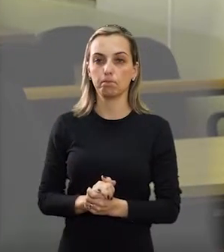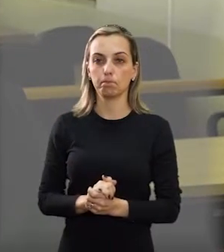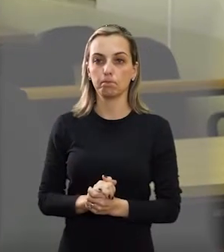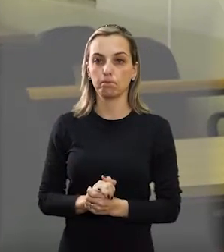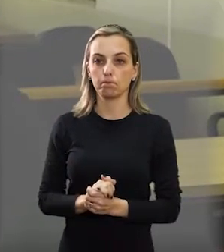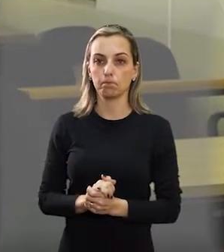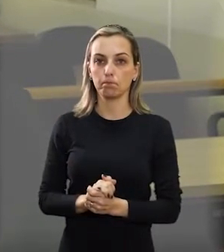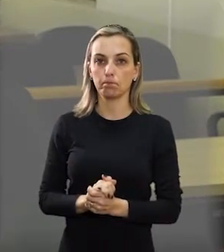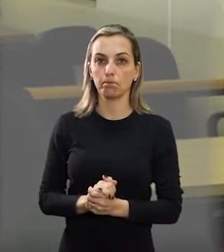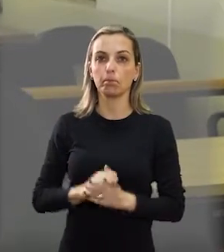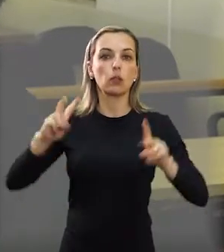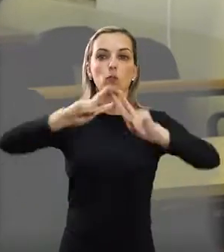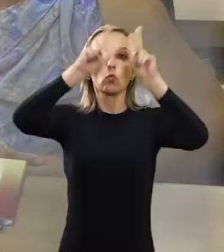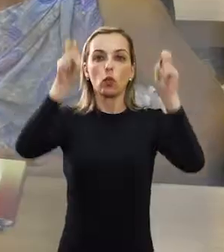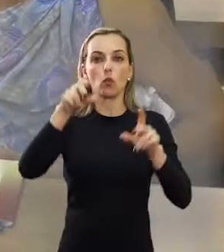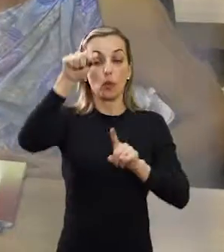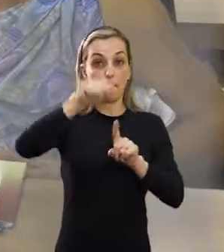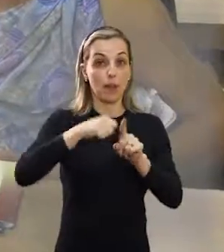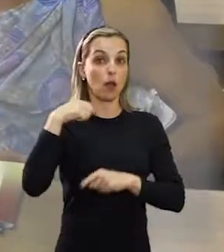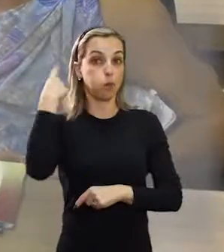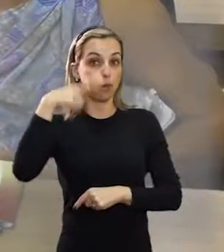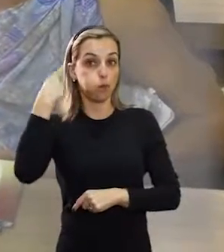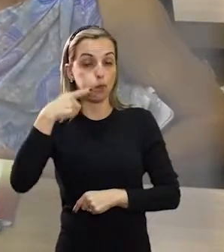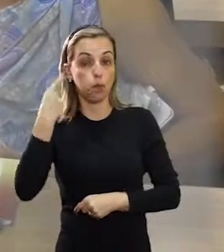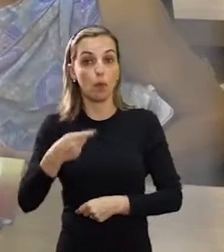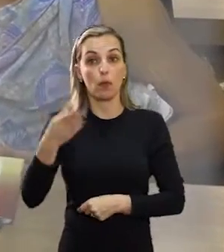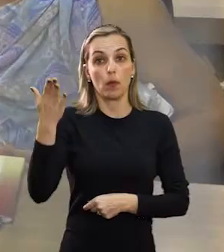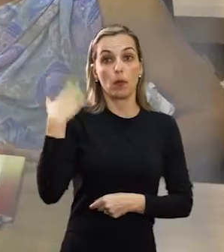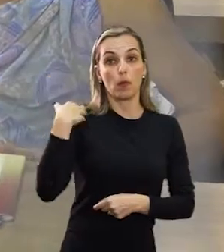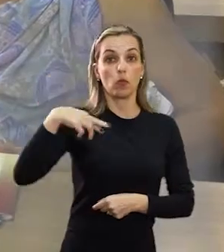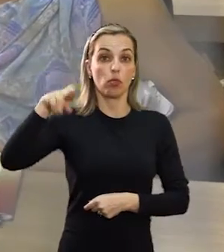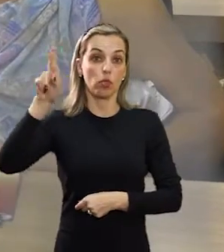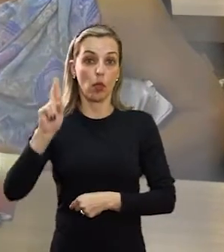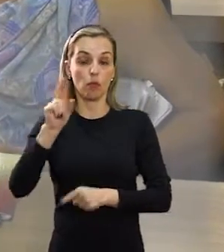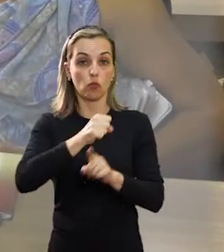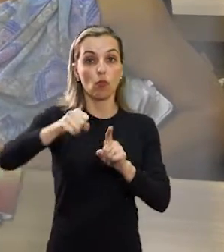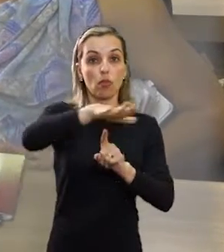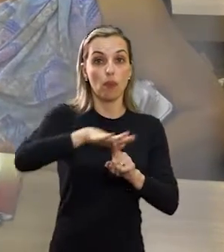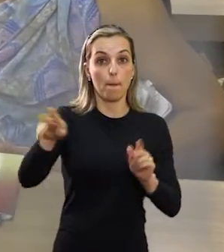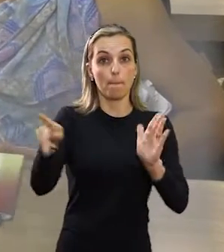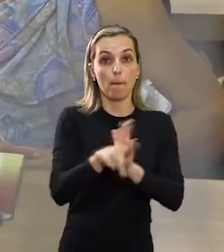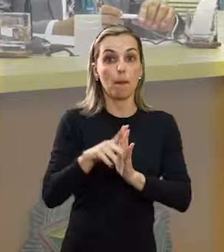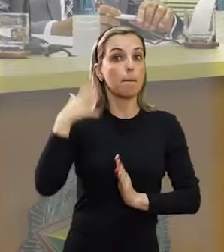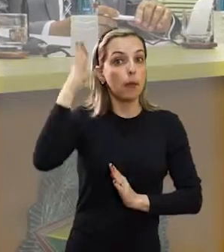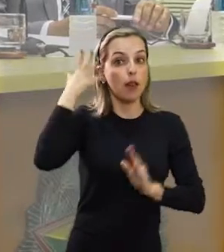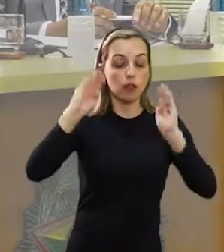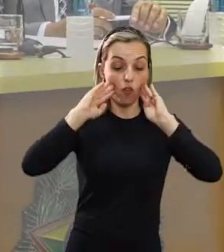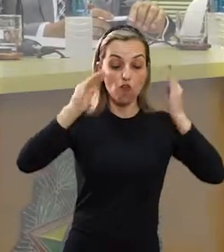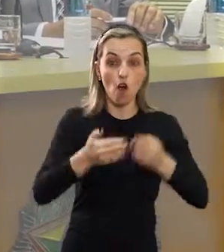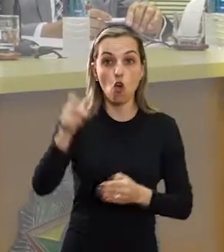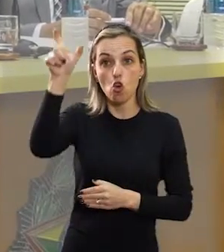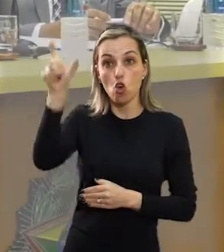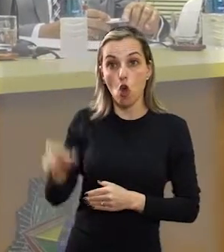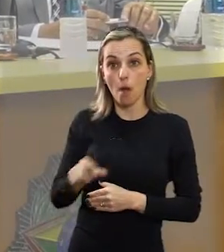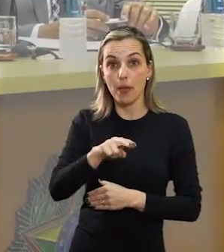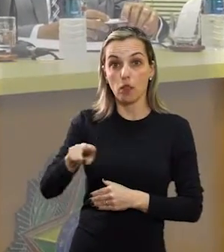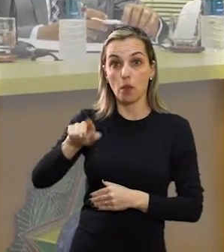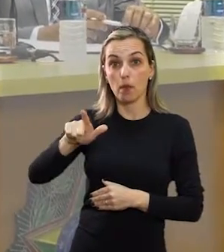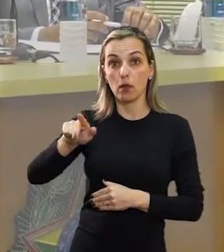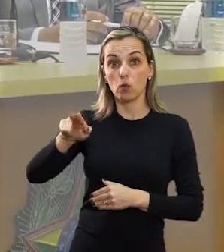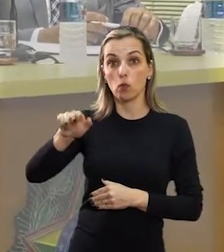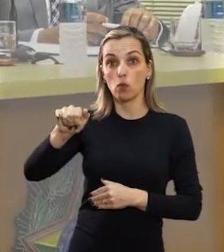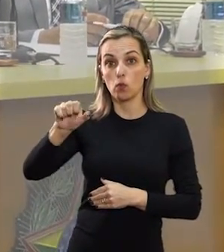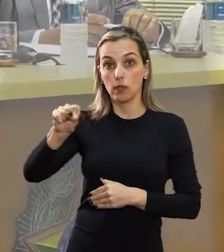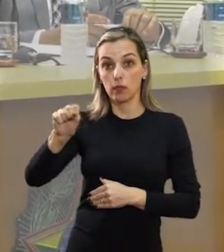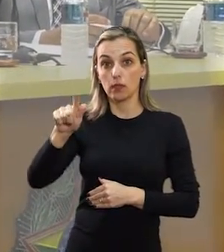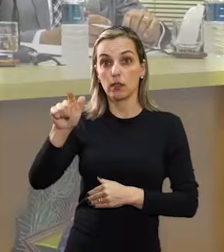é muito importante e que precisa ser discutida. Com o tema Mês do Advogado e Papel Social na Advocacia, a discussão envolveu o trabalho do